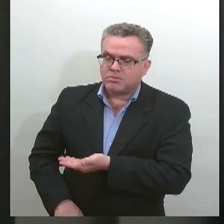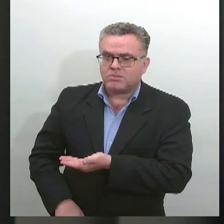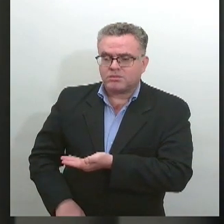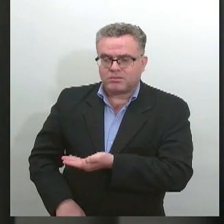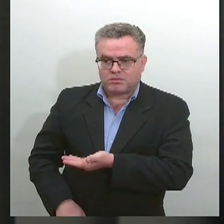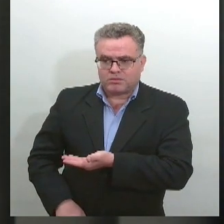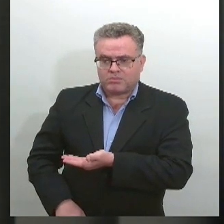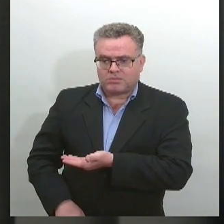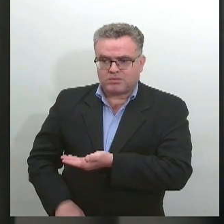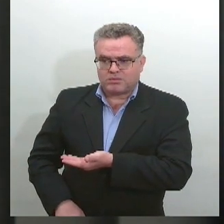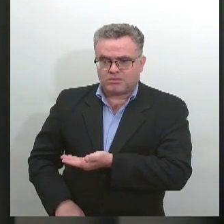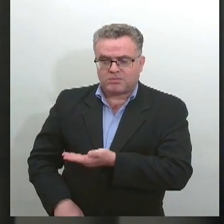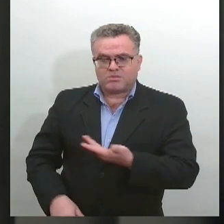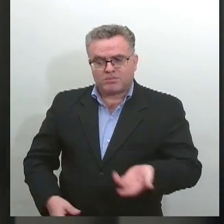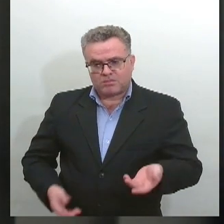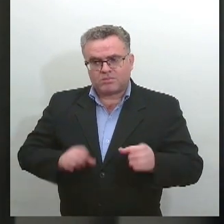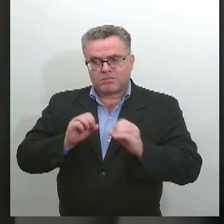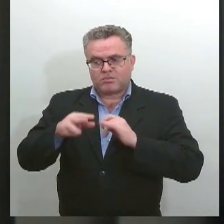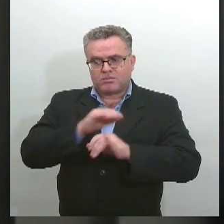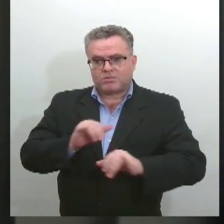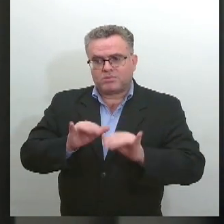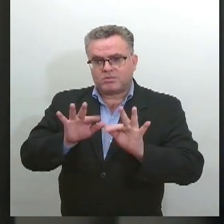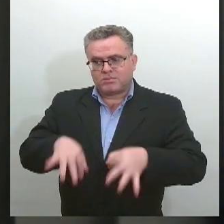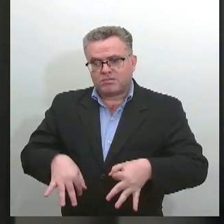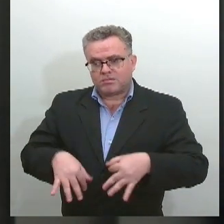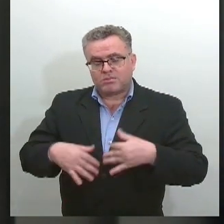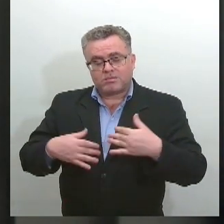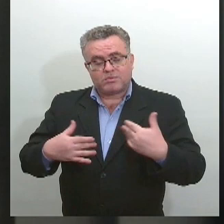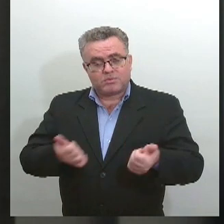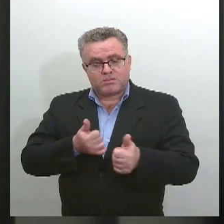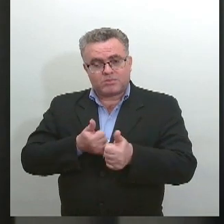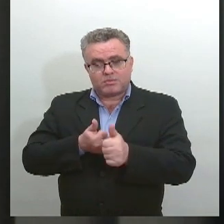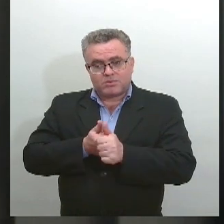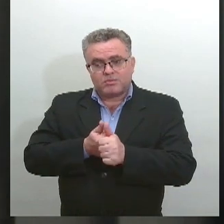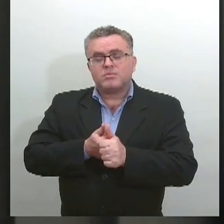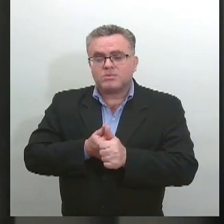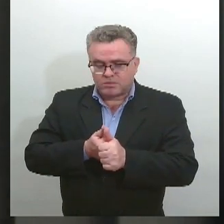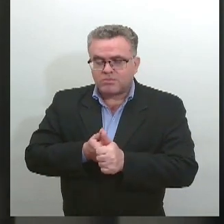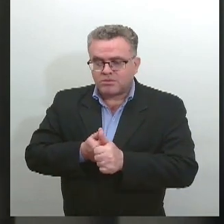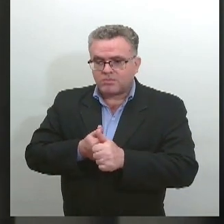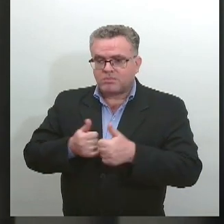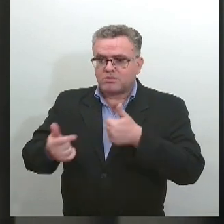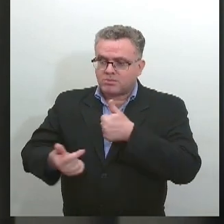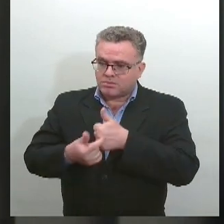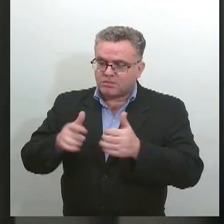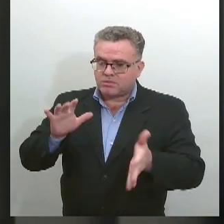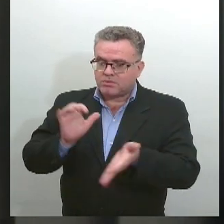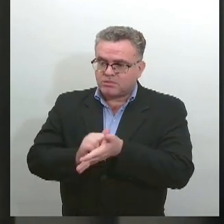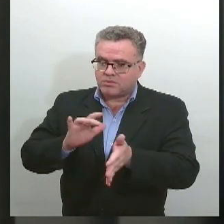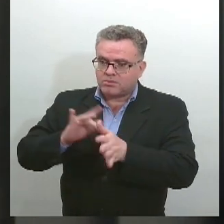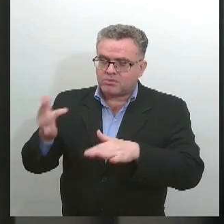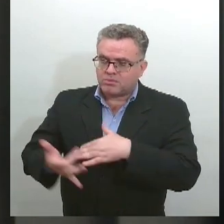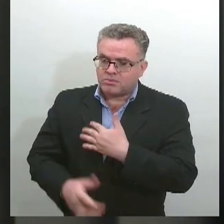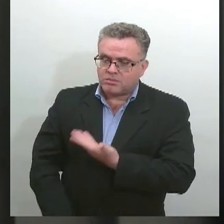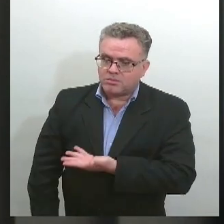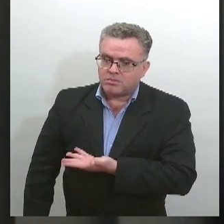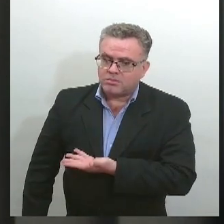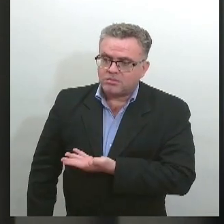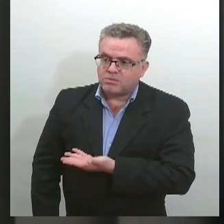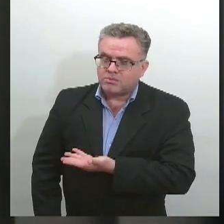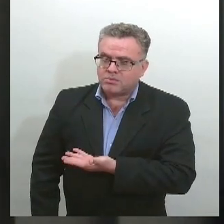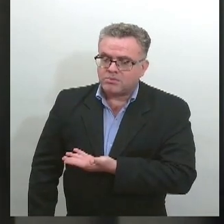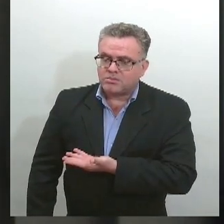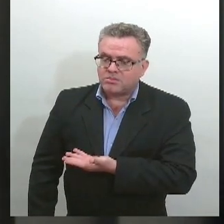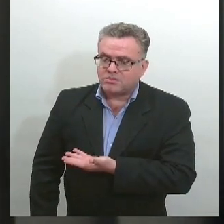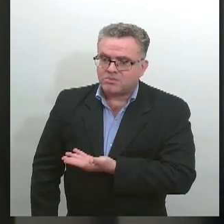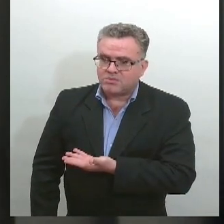O Informativo TV Alese fica por aqui. Siga TV Alese nas redes sociais, Facebook e Instagram pelo arroba TV Alese 5.2, no Twitter, arroba TV Alese,